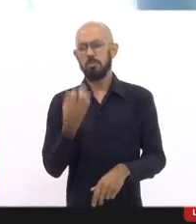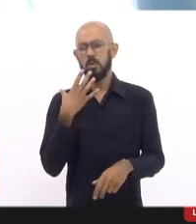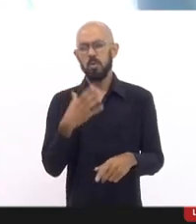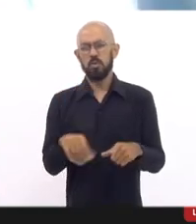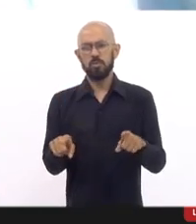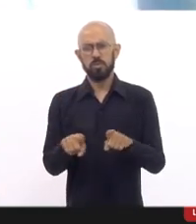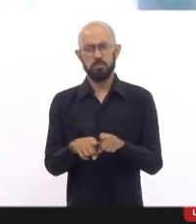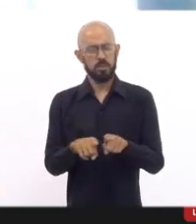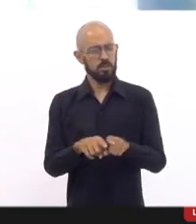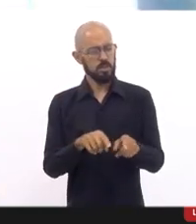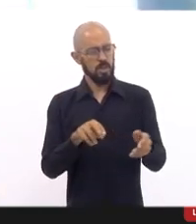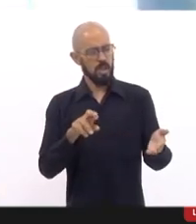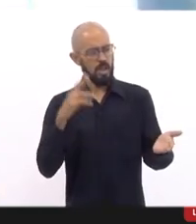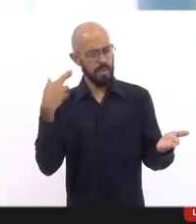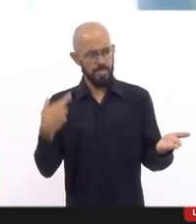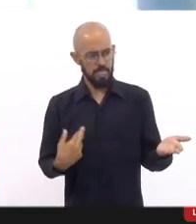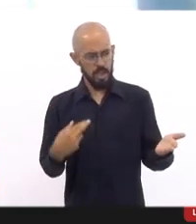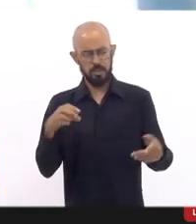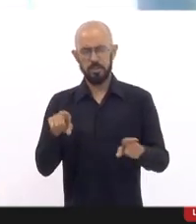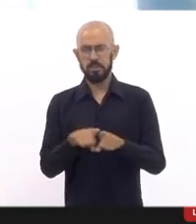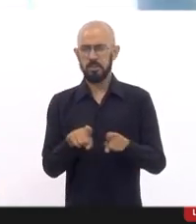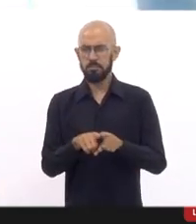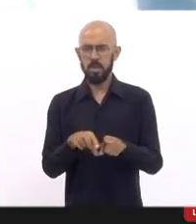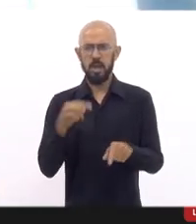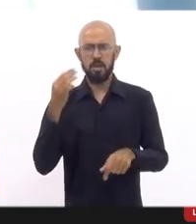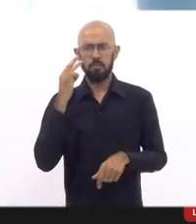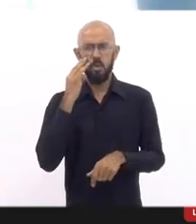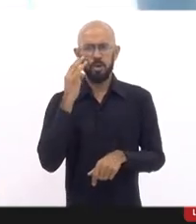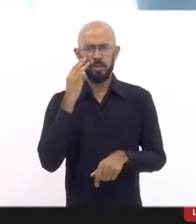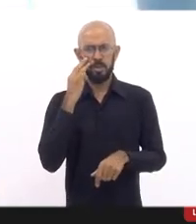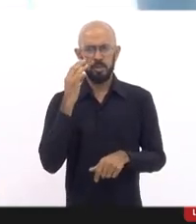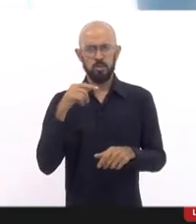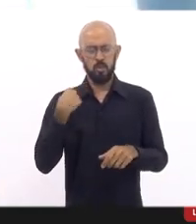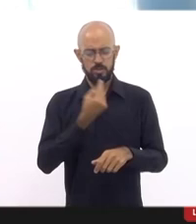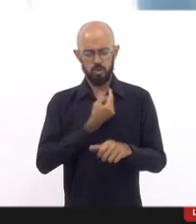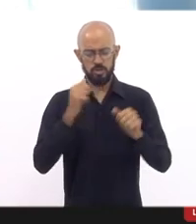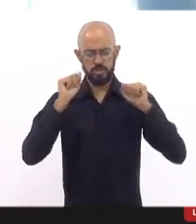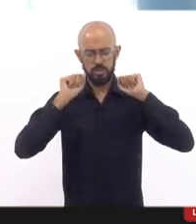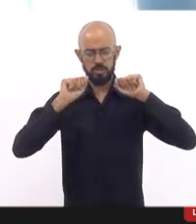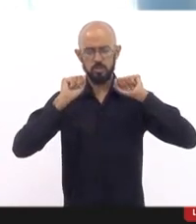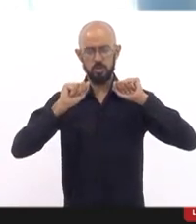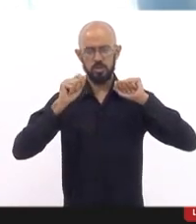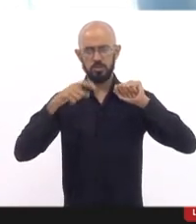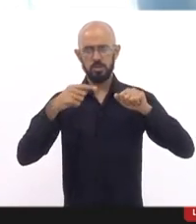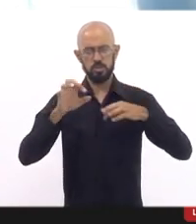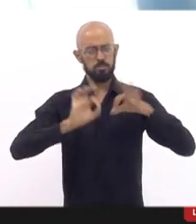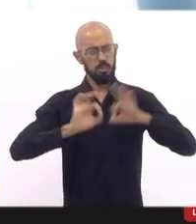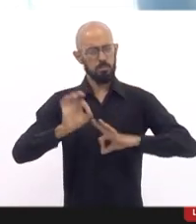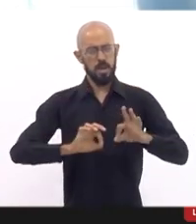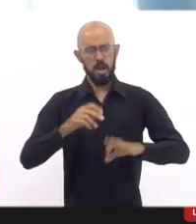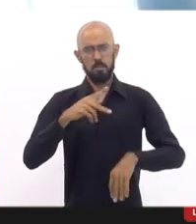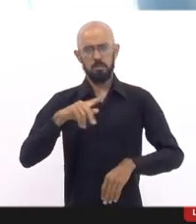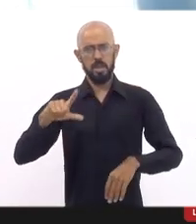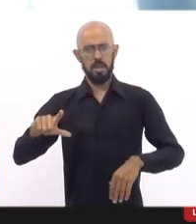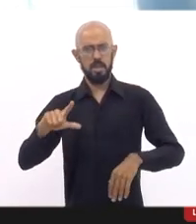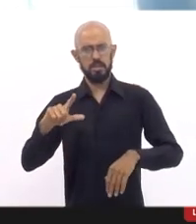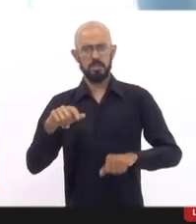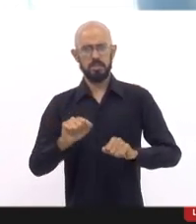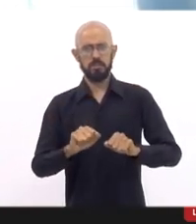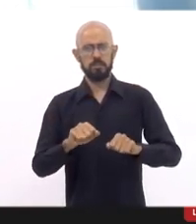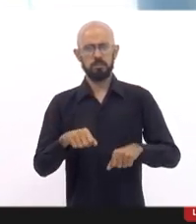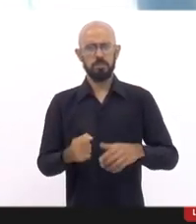convido a Renata Souza e a Mônica Francisco com as nossas assessorias para a gente preparar um projeto de lei para